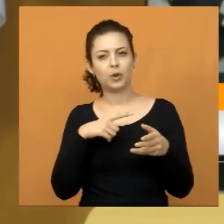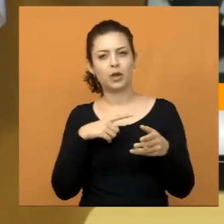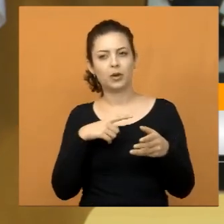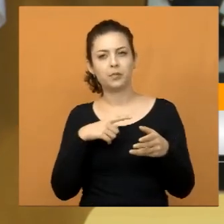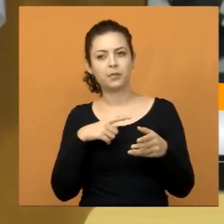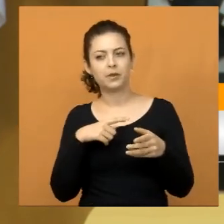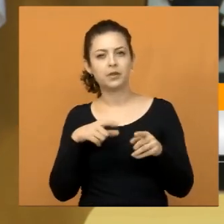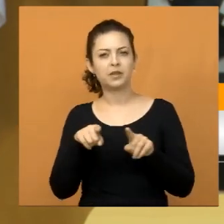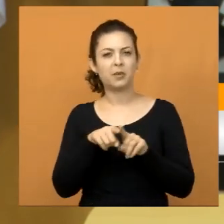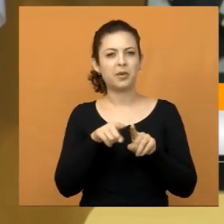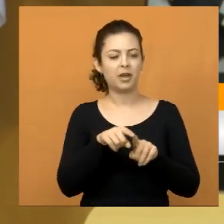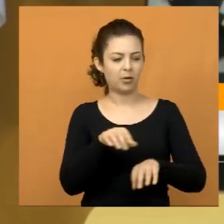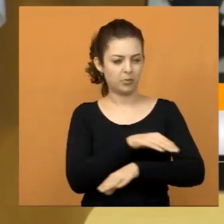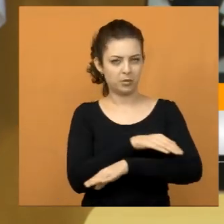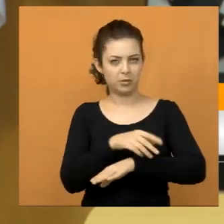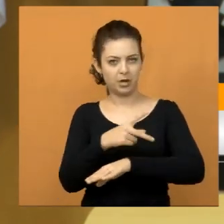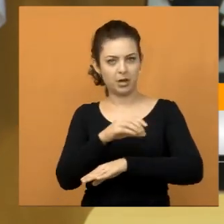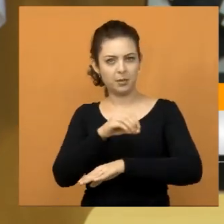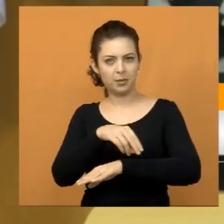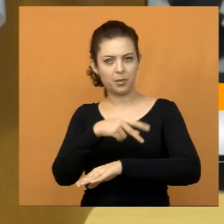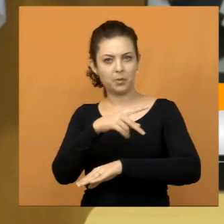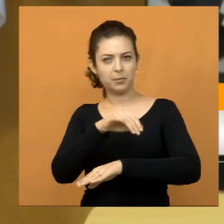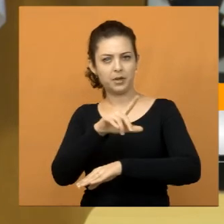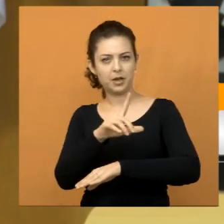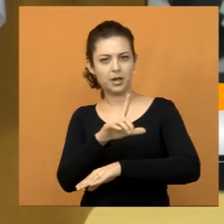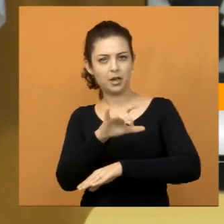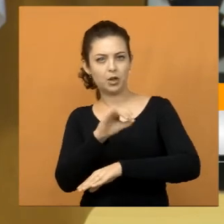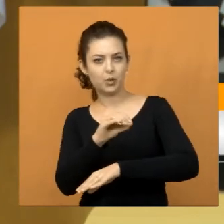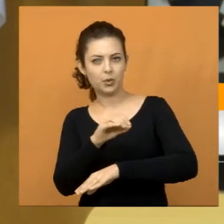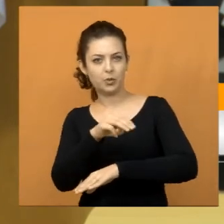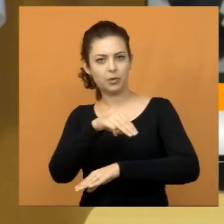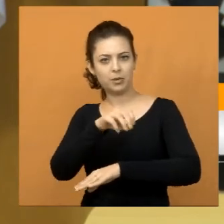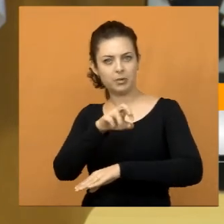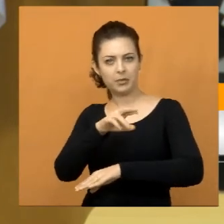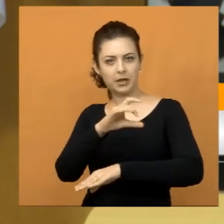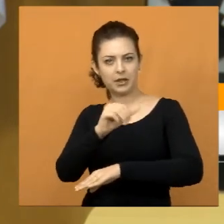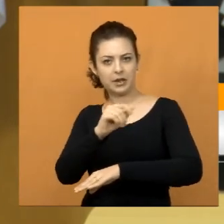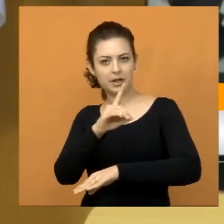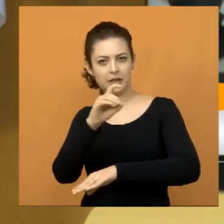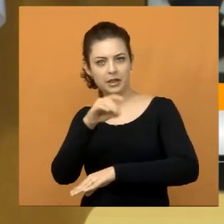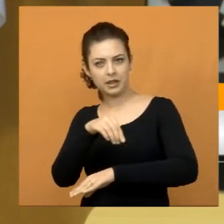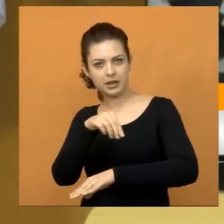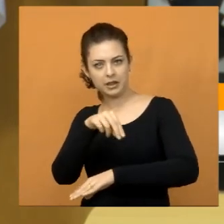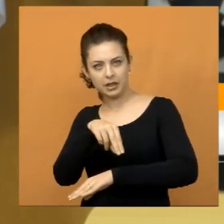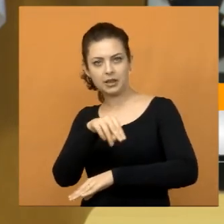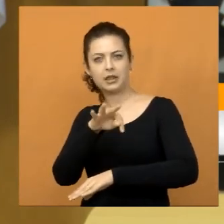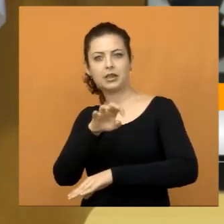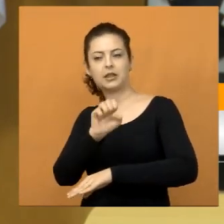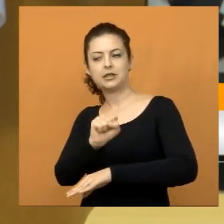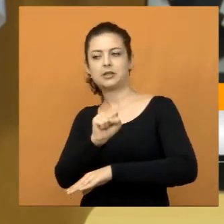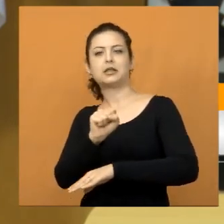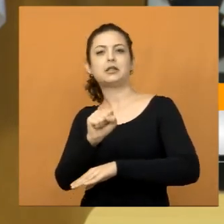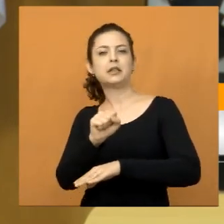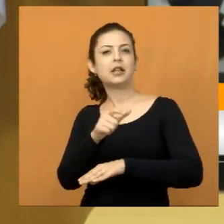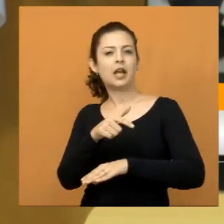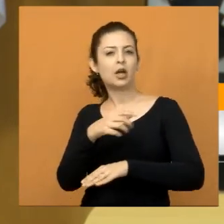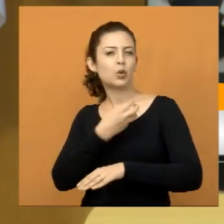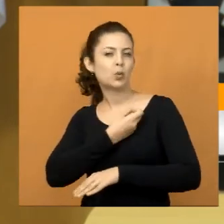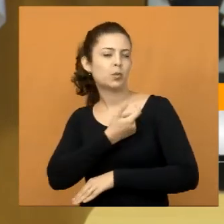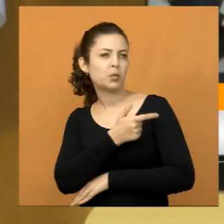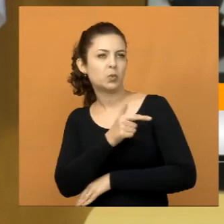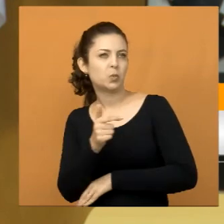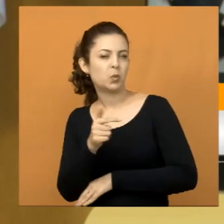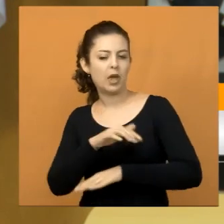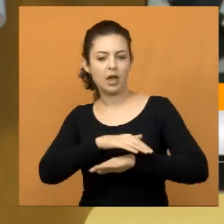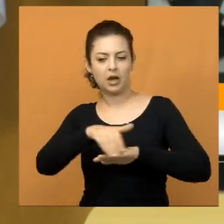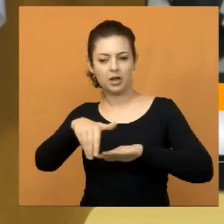na Pompílio Mercadante, que é onde se encontra o CREAS do centro, na rua Pompílio Mercadante. Aqui não tem o número, mas, se não me